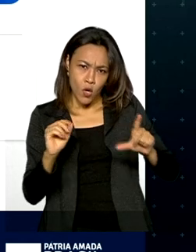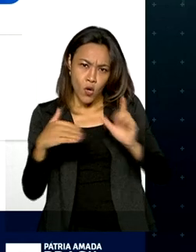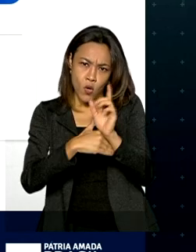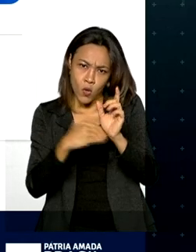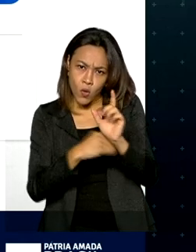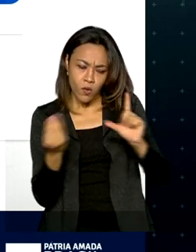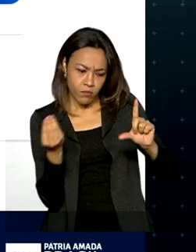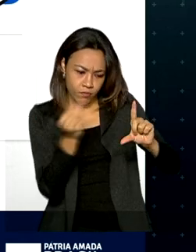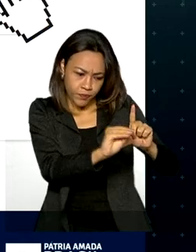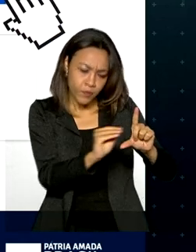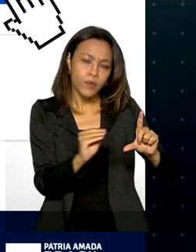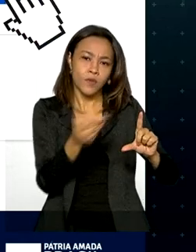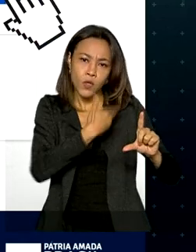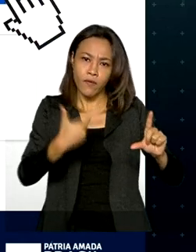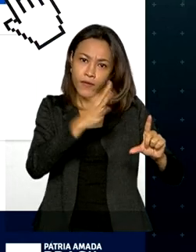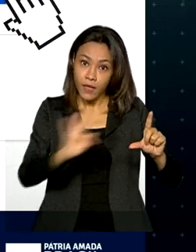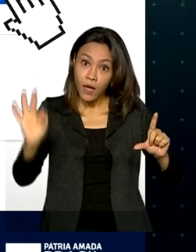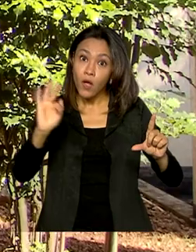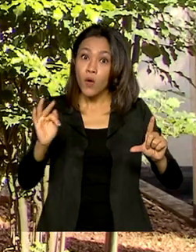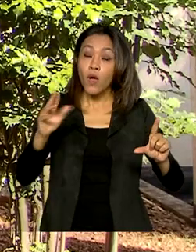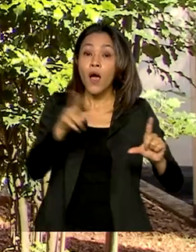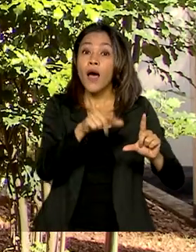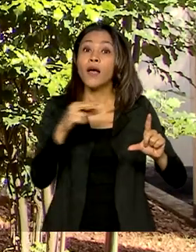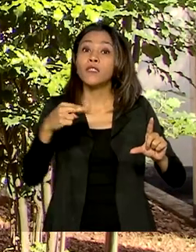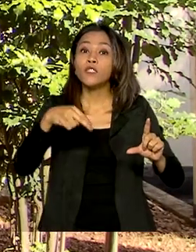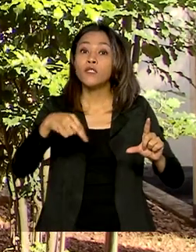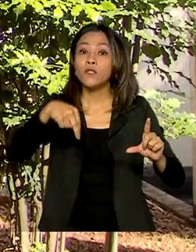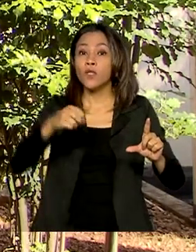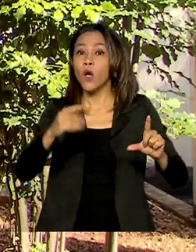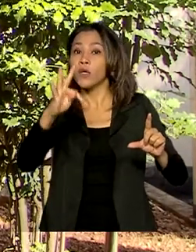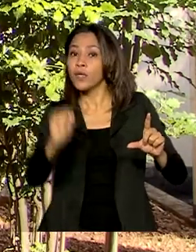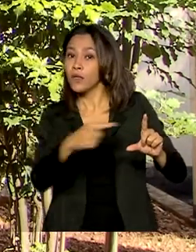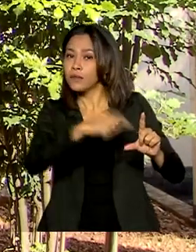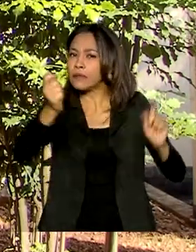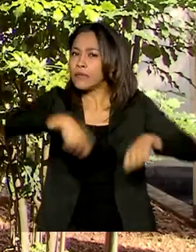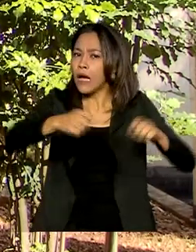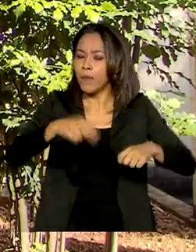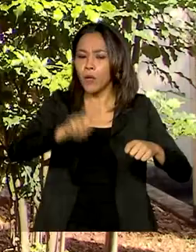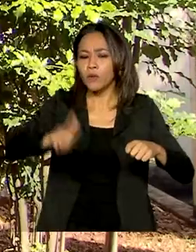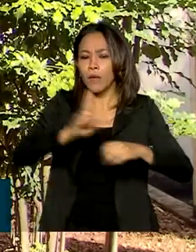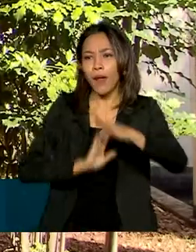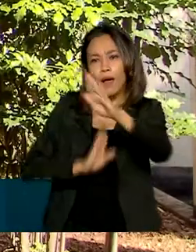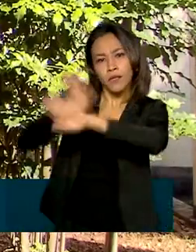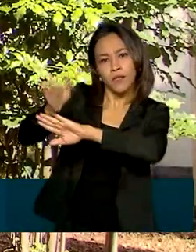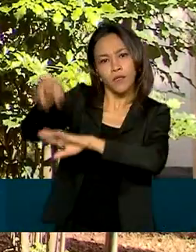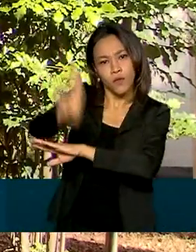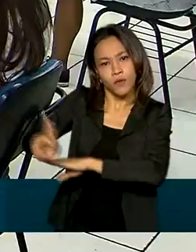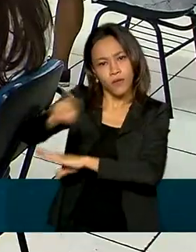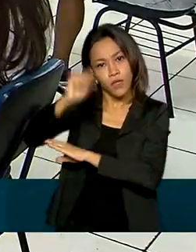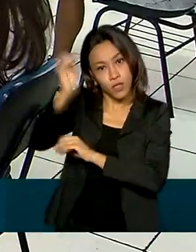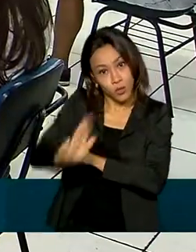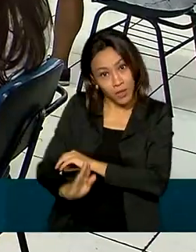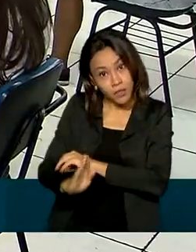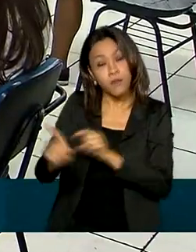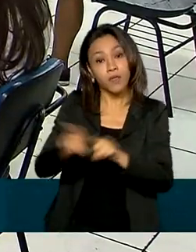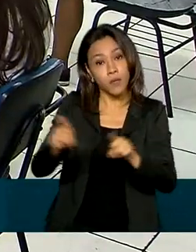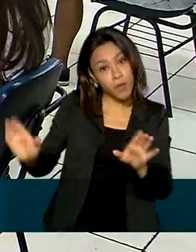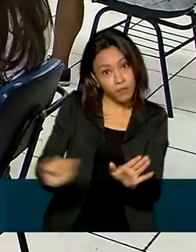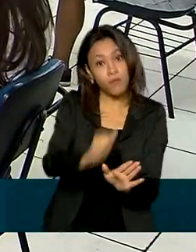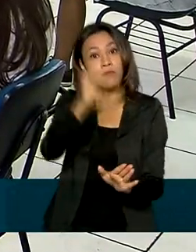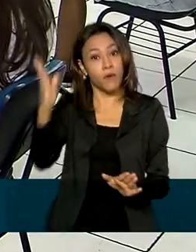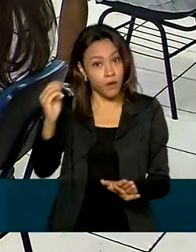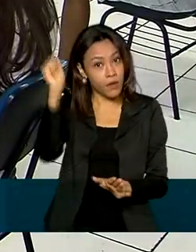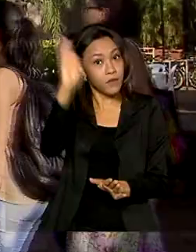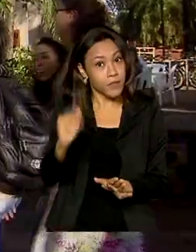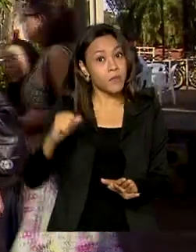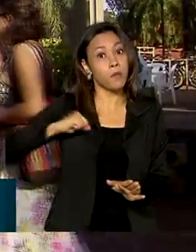federal. As notas individuais do Enem podem ser usadas para acesso à educação superior no Brasil e em instituições